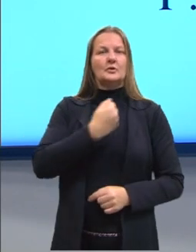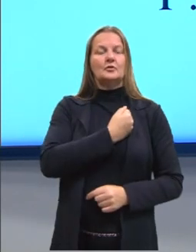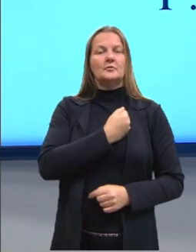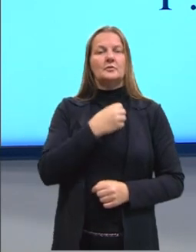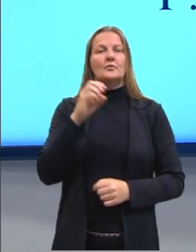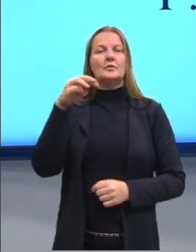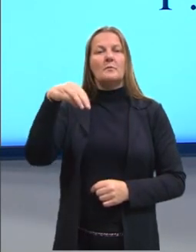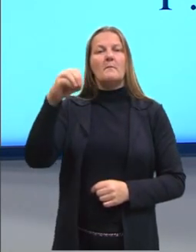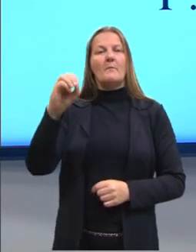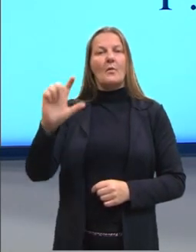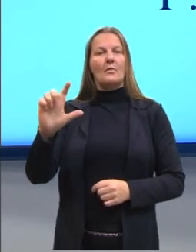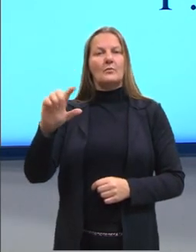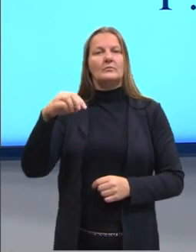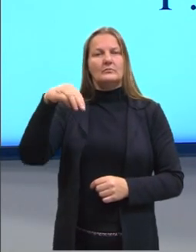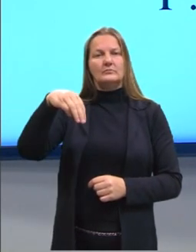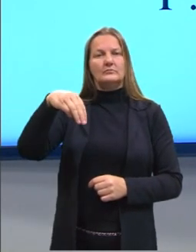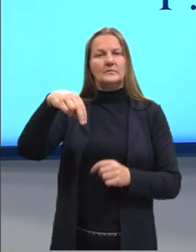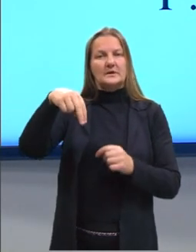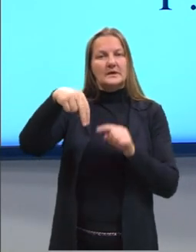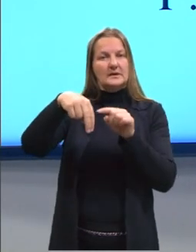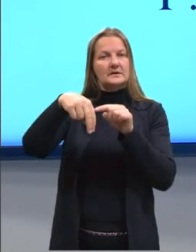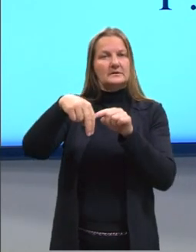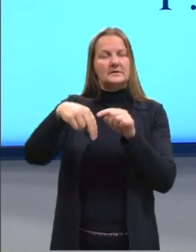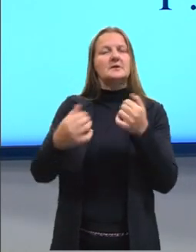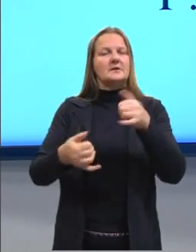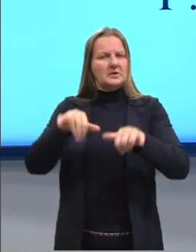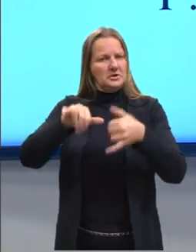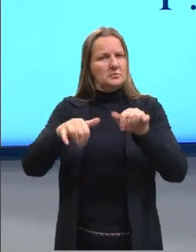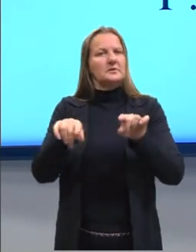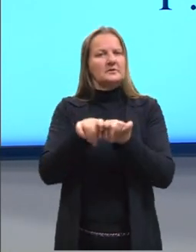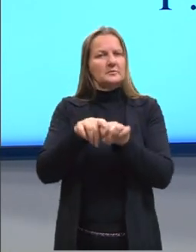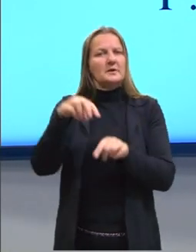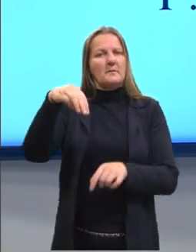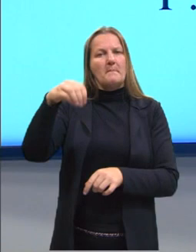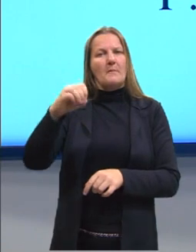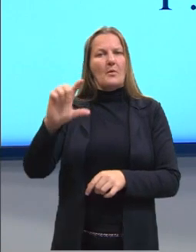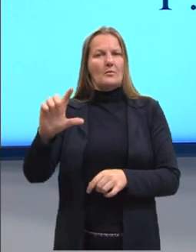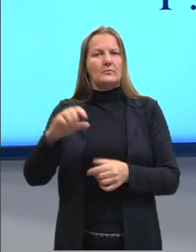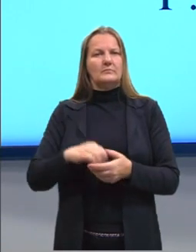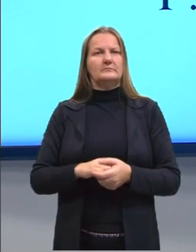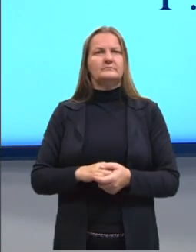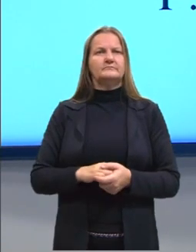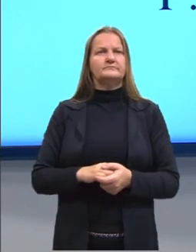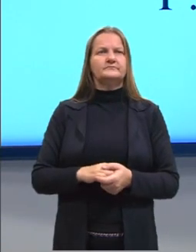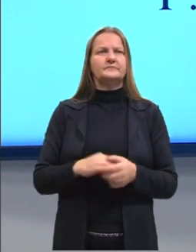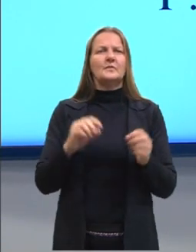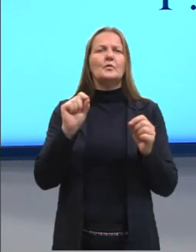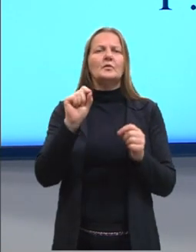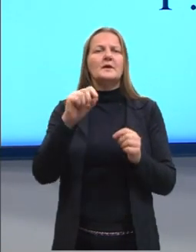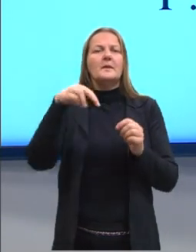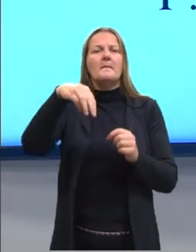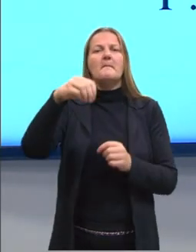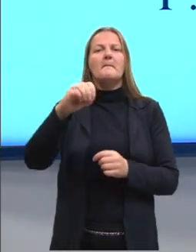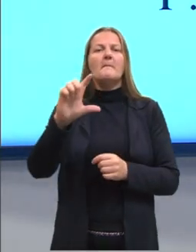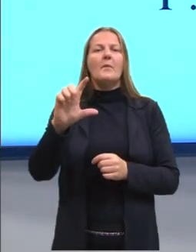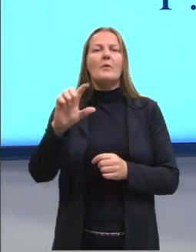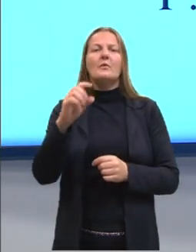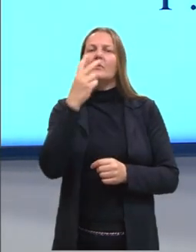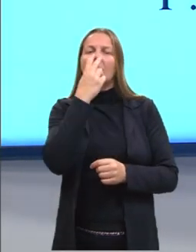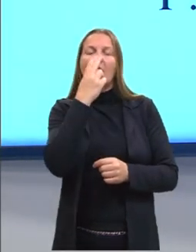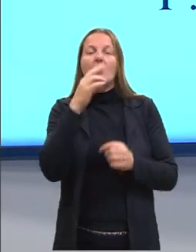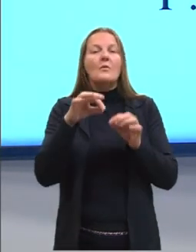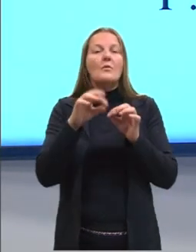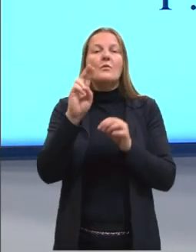mols. Vocês já viram bastante em química a questão do mols. Mas o que quer dizer o mols? Isso quer dizer uma certa